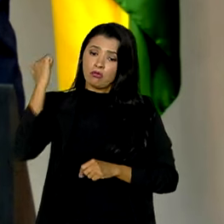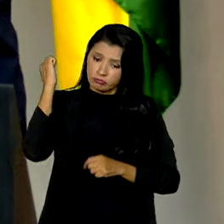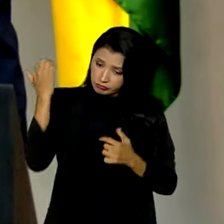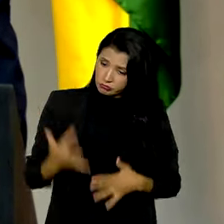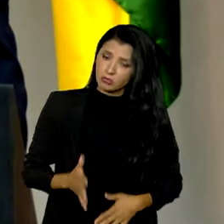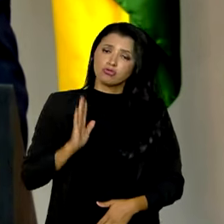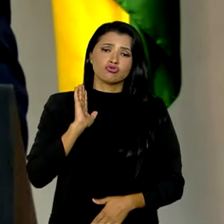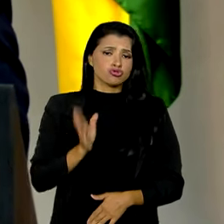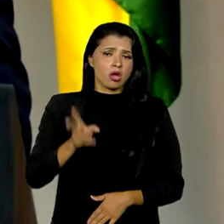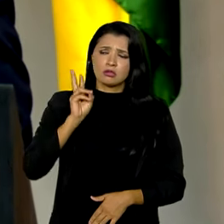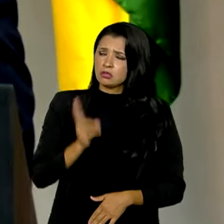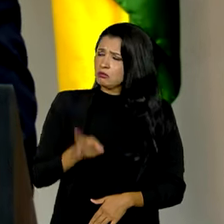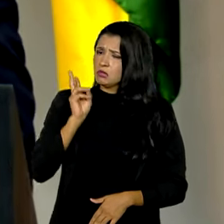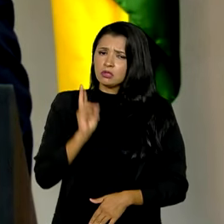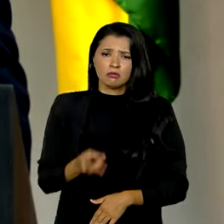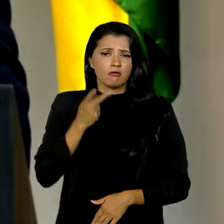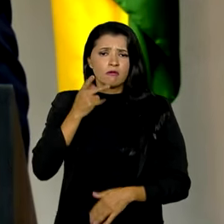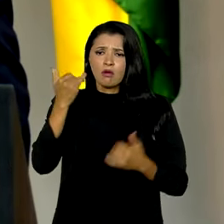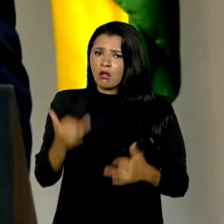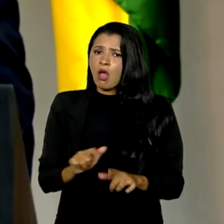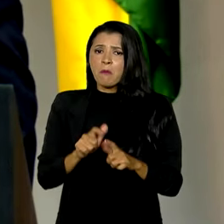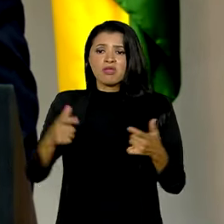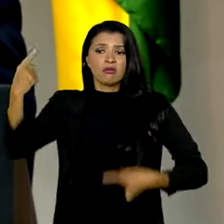todo. Nós precisamos ampliar as políticas de direitos humanos.